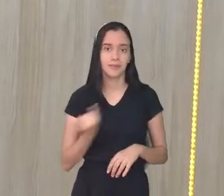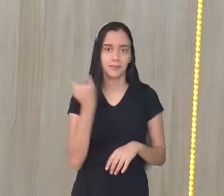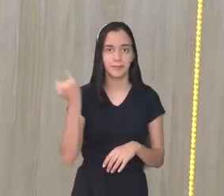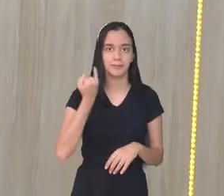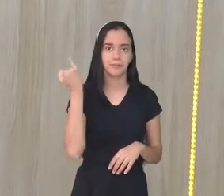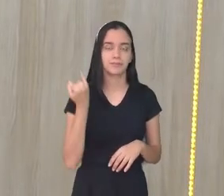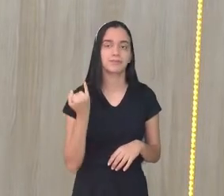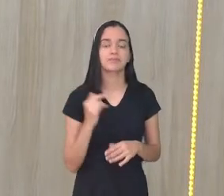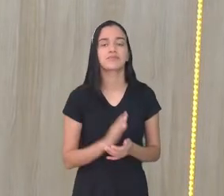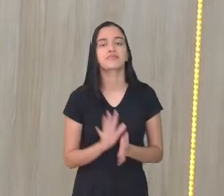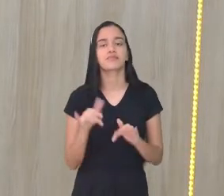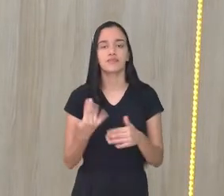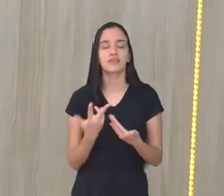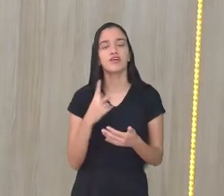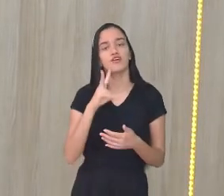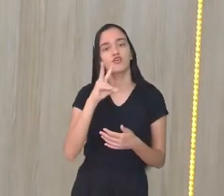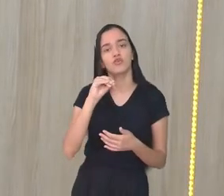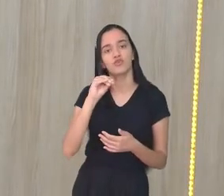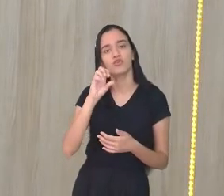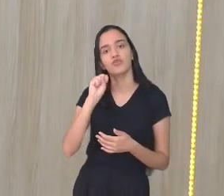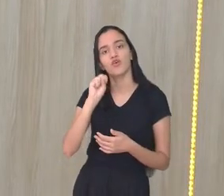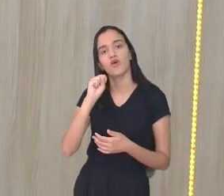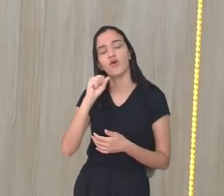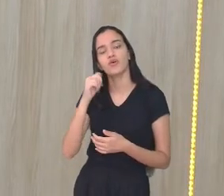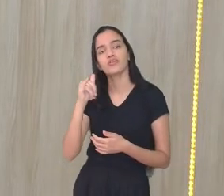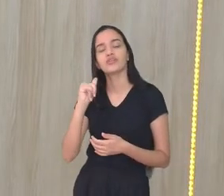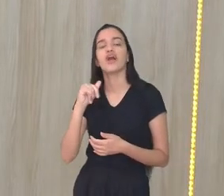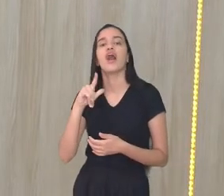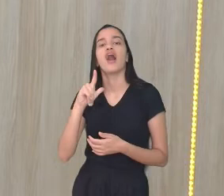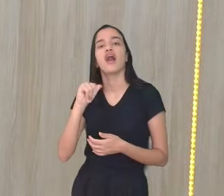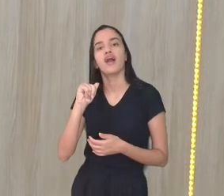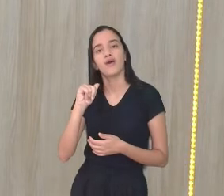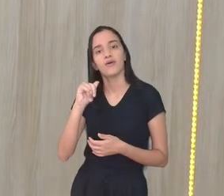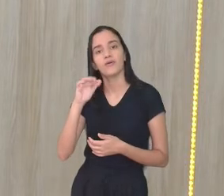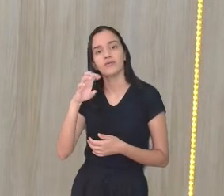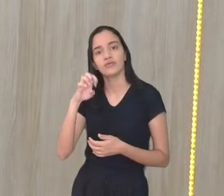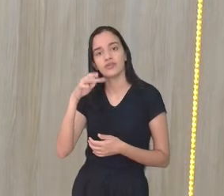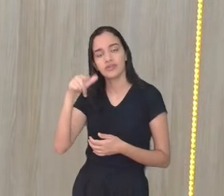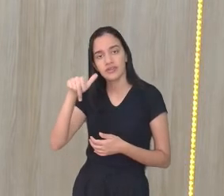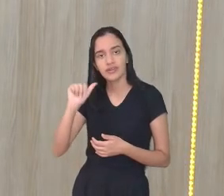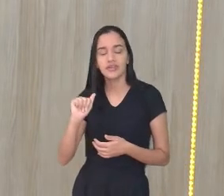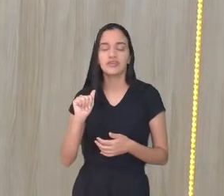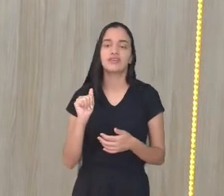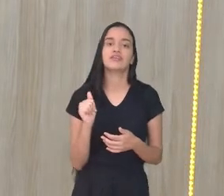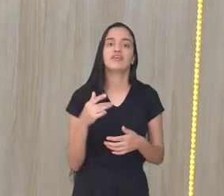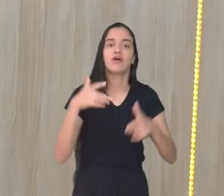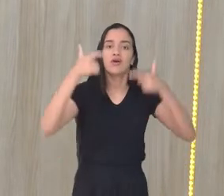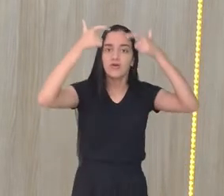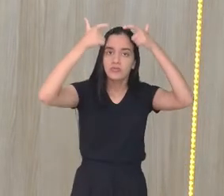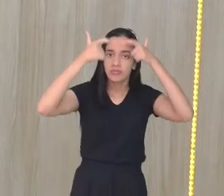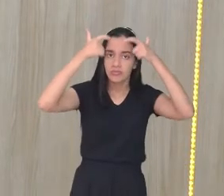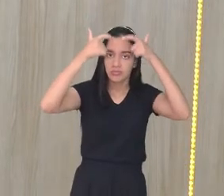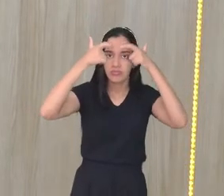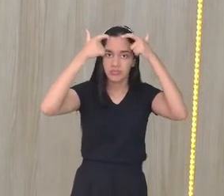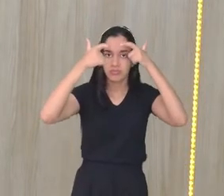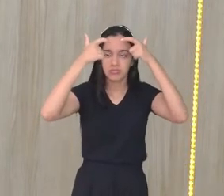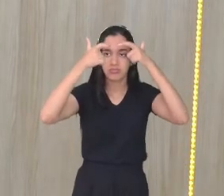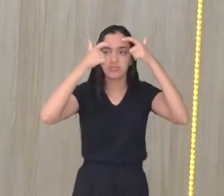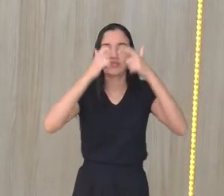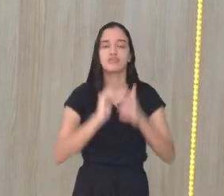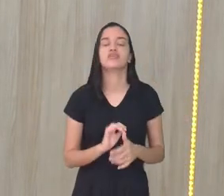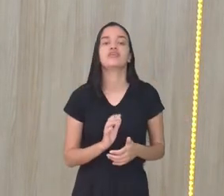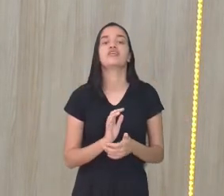Vossa Alteza, não é? Para príncipes, princesa, duques. Vossa Eminência, não é? Em cardeais, não é? São